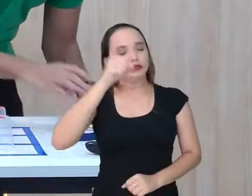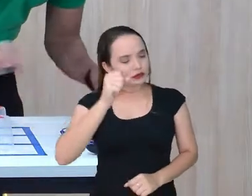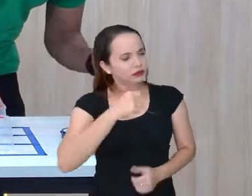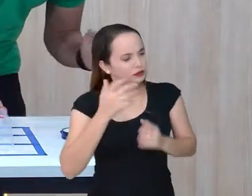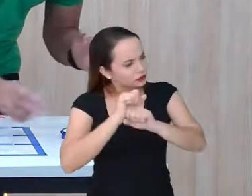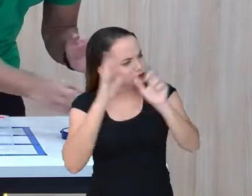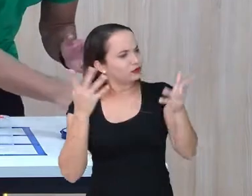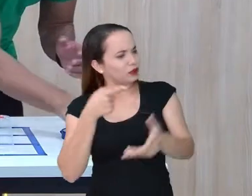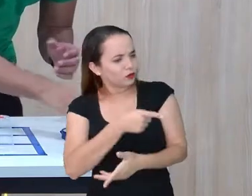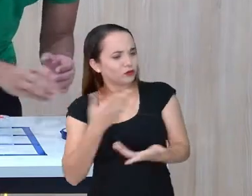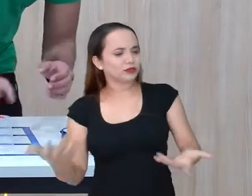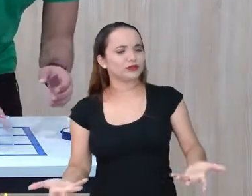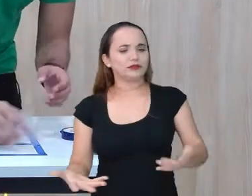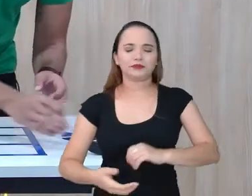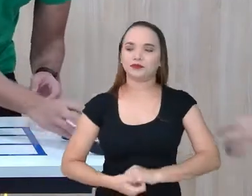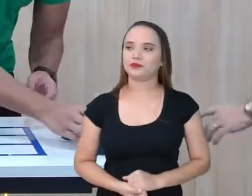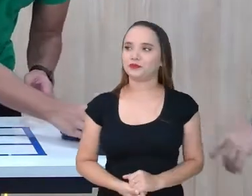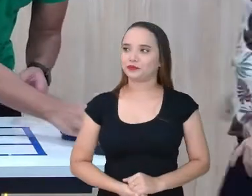Vem assim, bora.